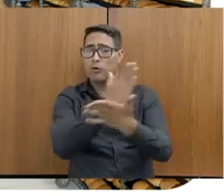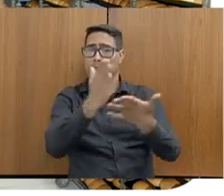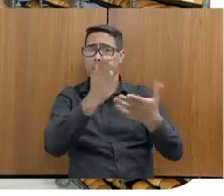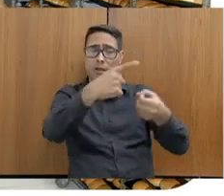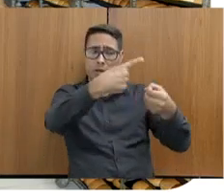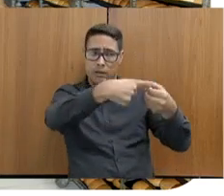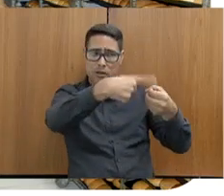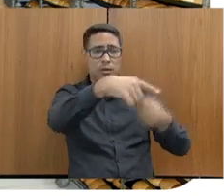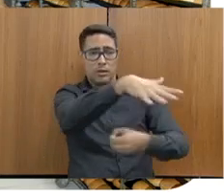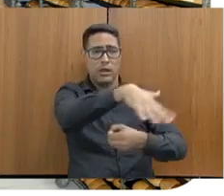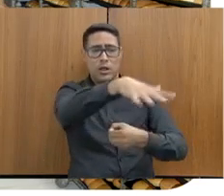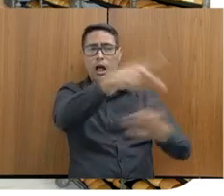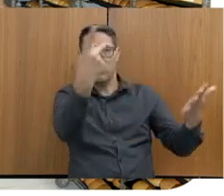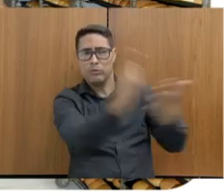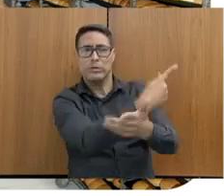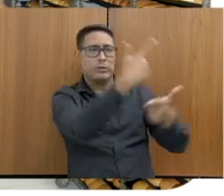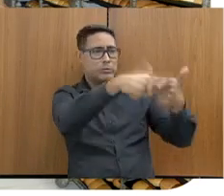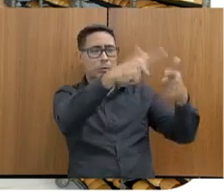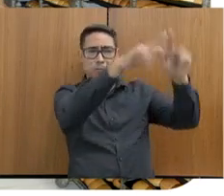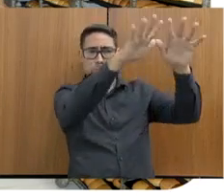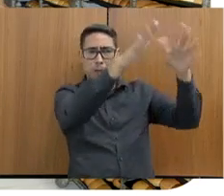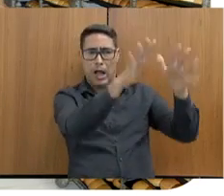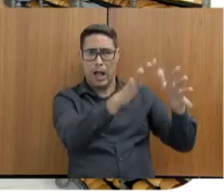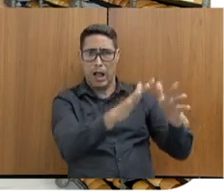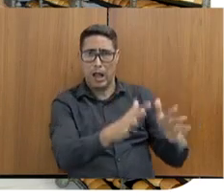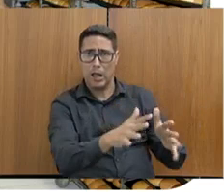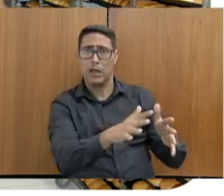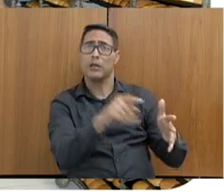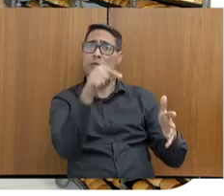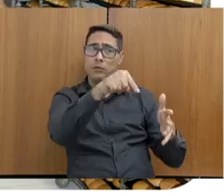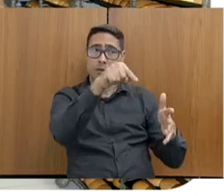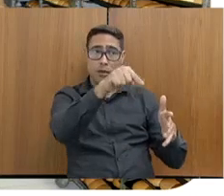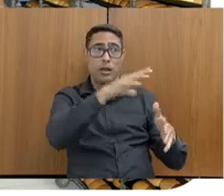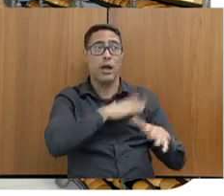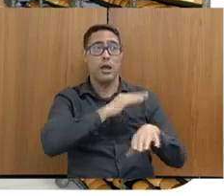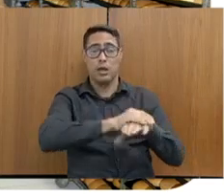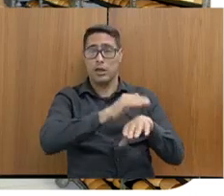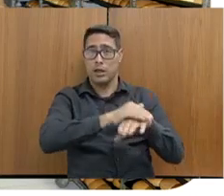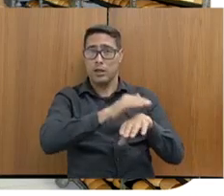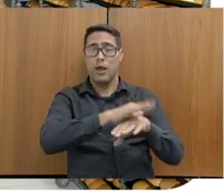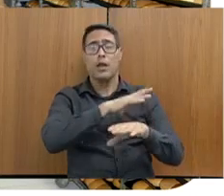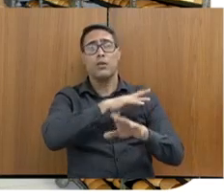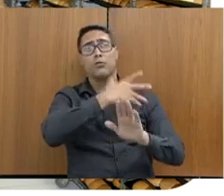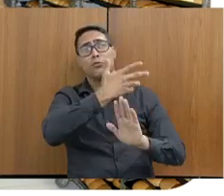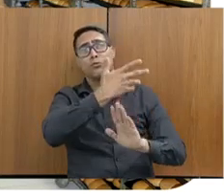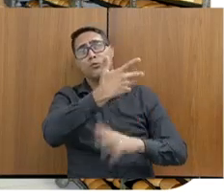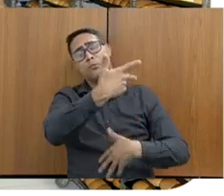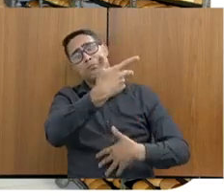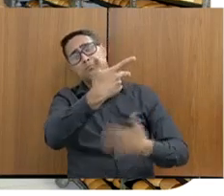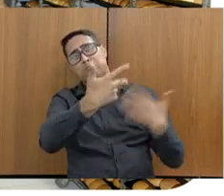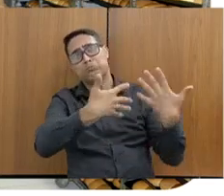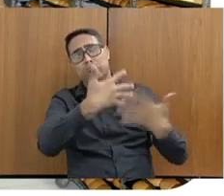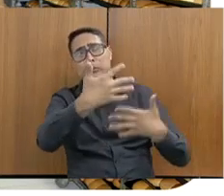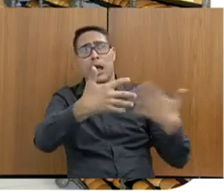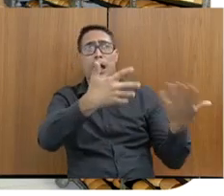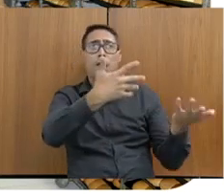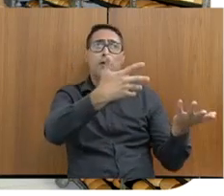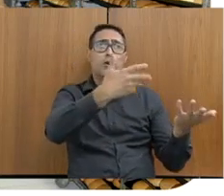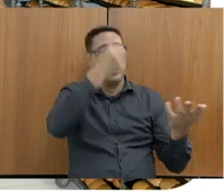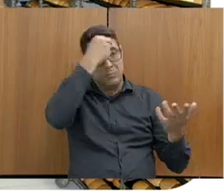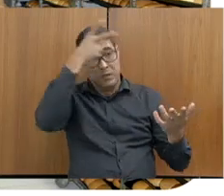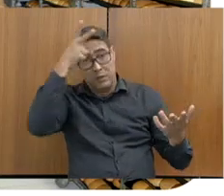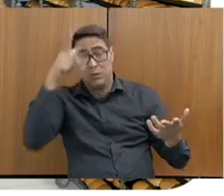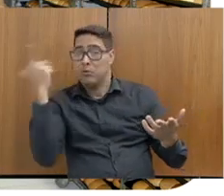em muitas cidades onde houve calamidade e os prefeitos não tinham condição de contratar o trabalho prisional, esse